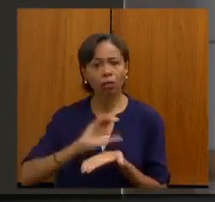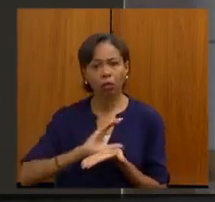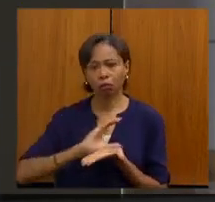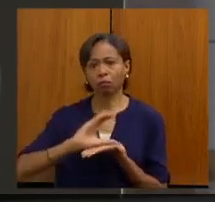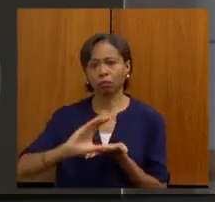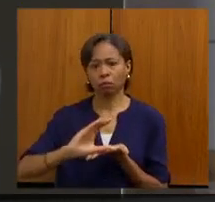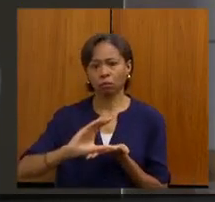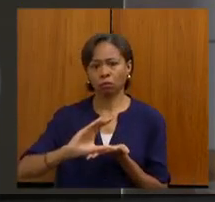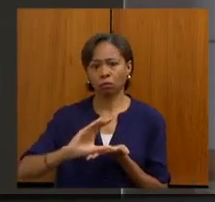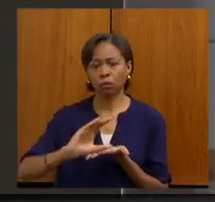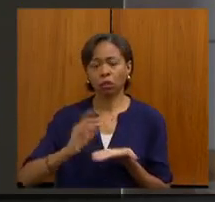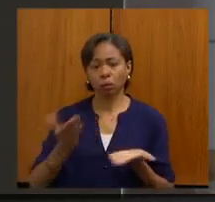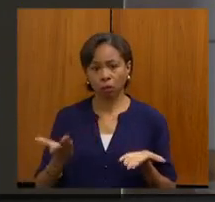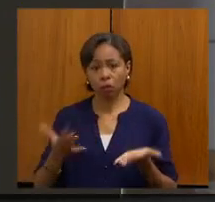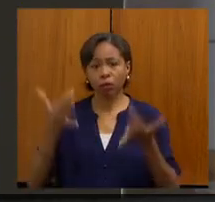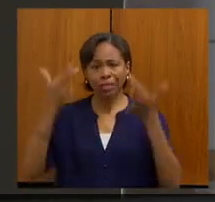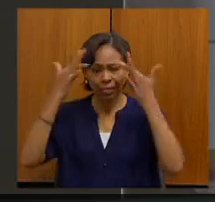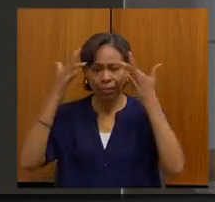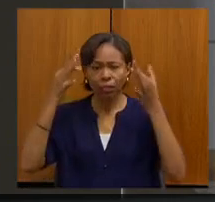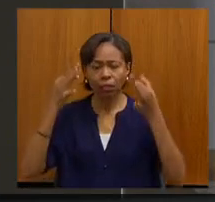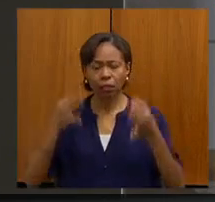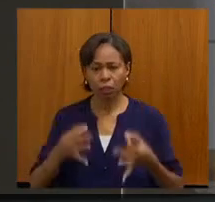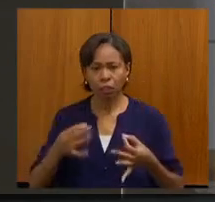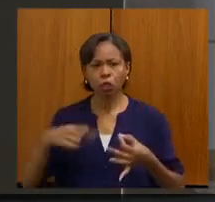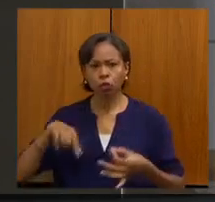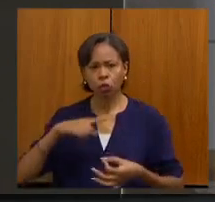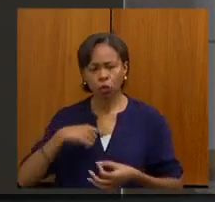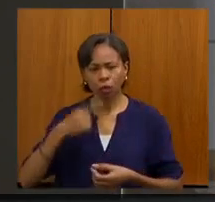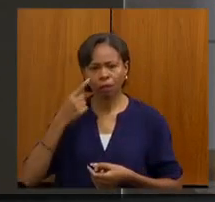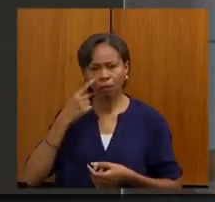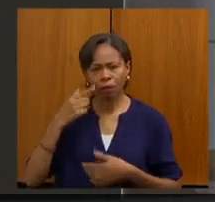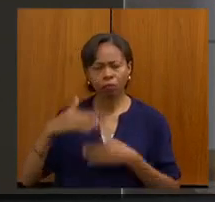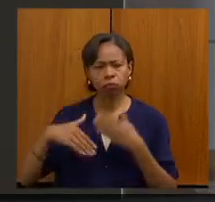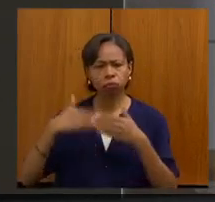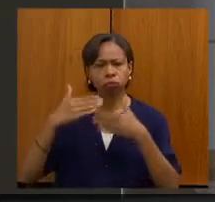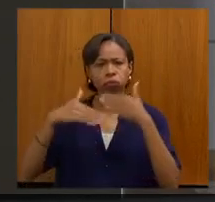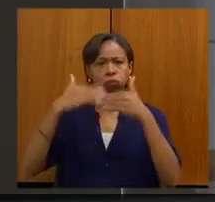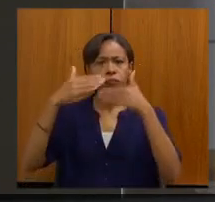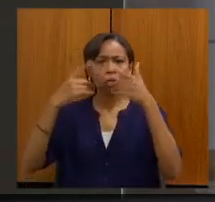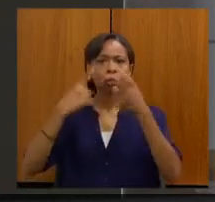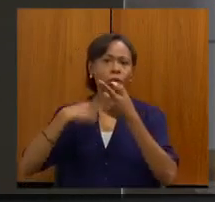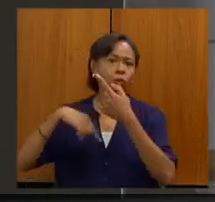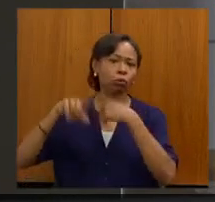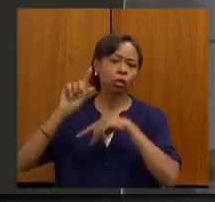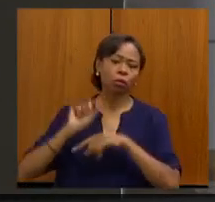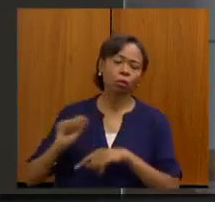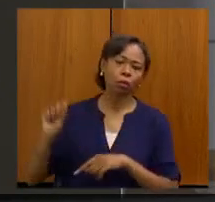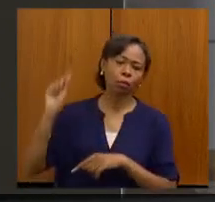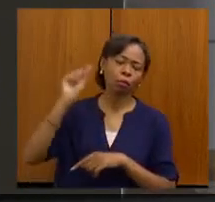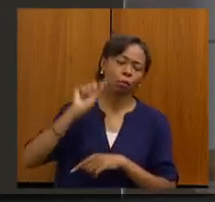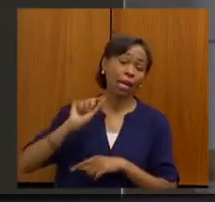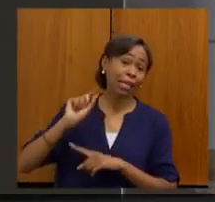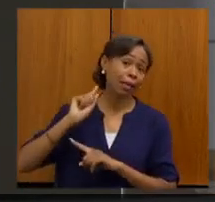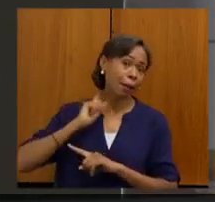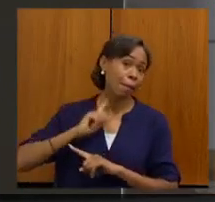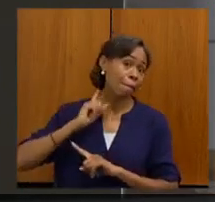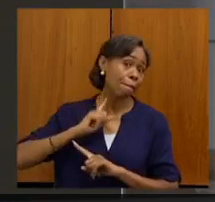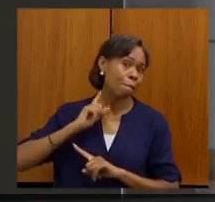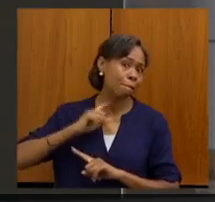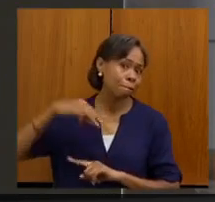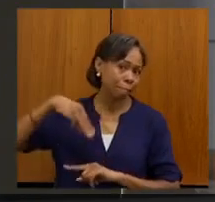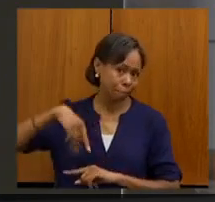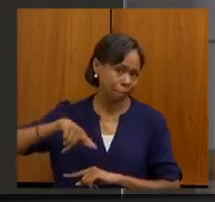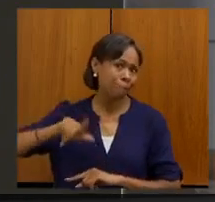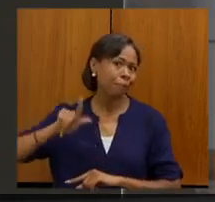sem dúvida alguma, pelos avanços que já vimos por todos os rincões do nosso Estado, nosso Estado, que diga-se de